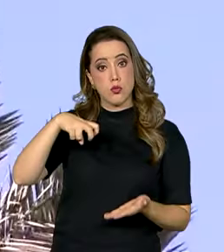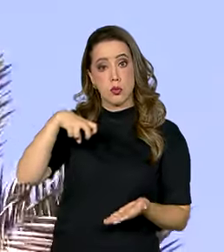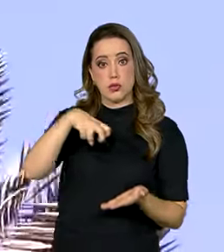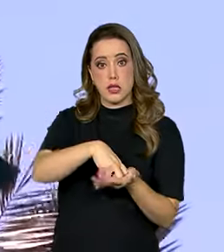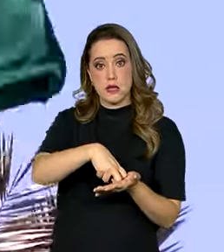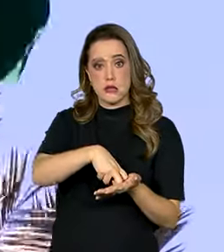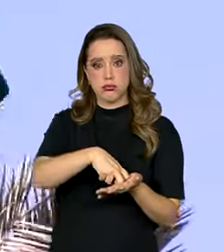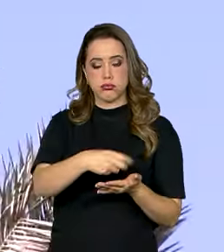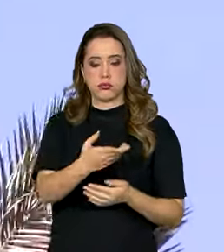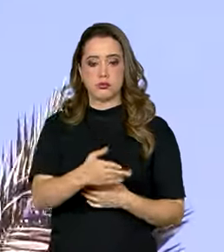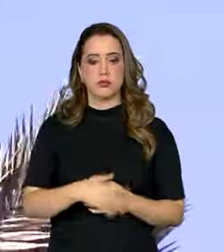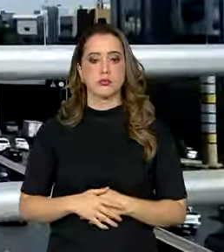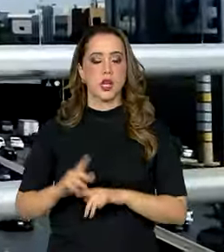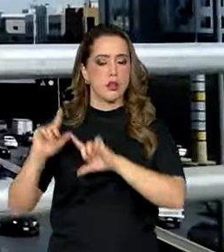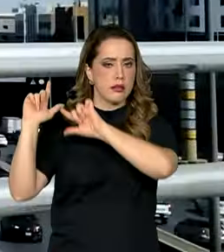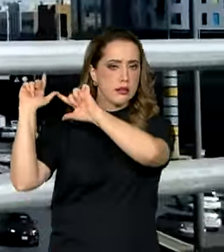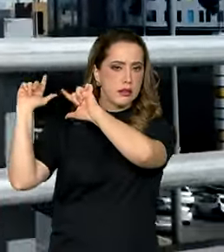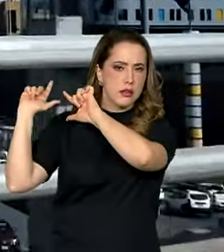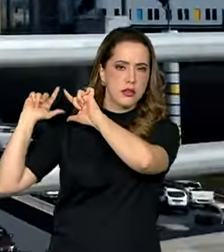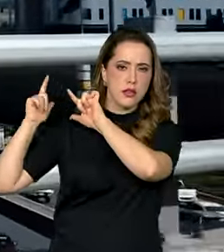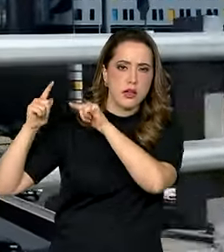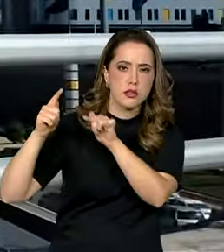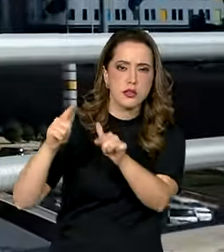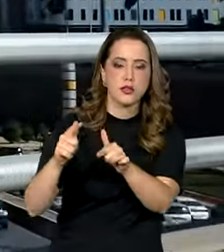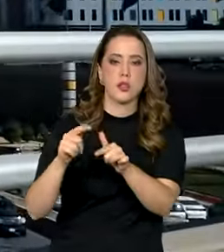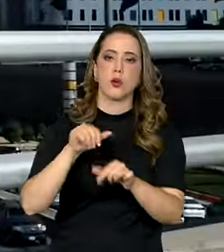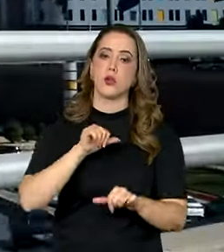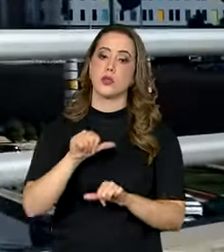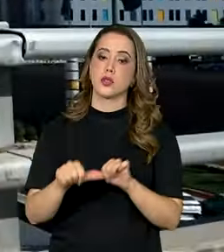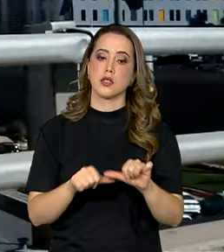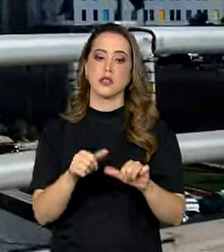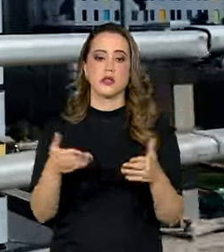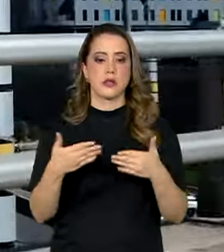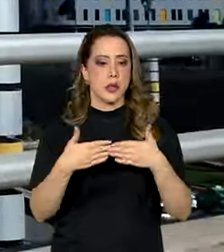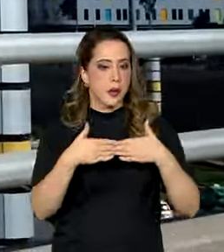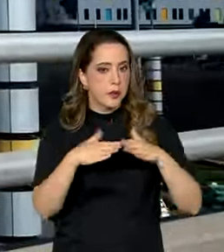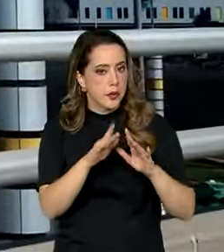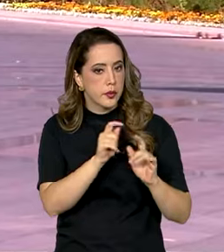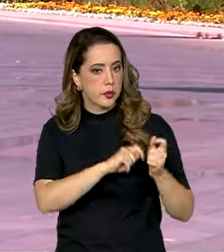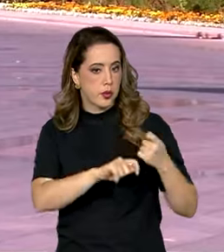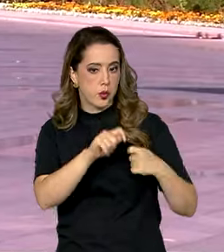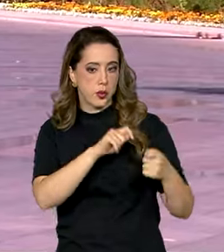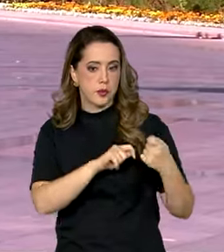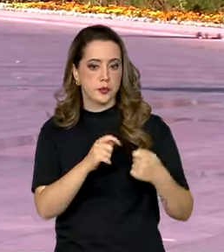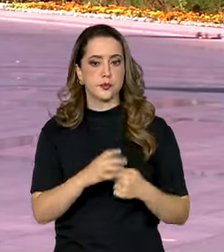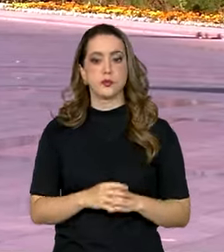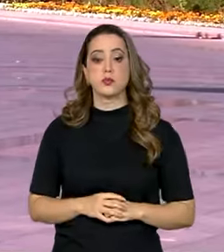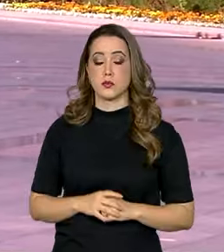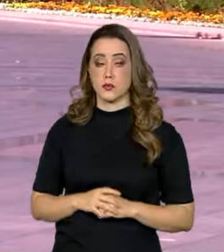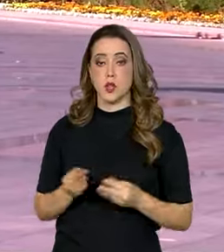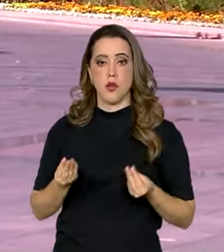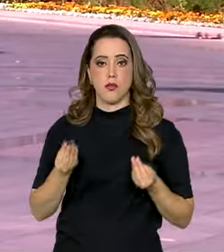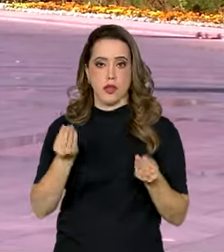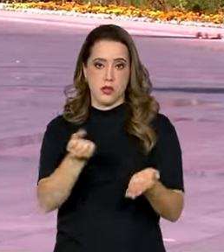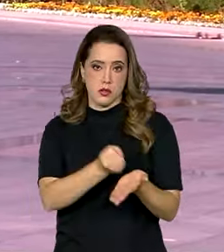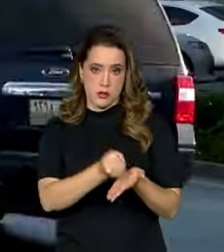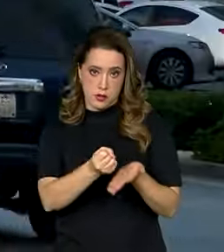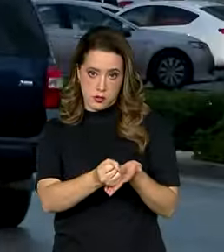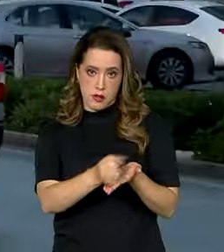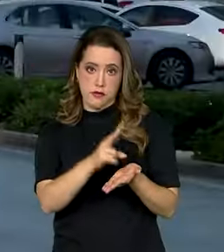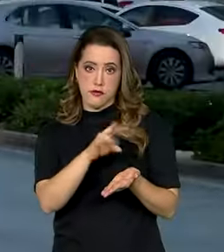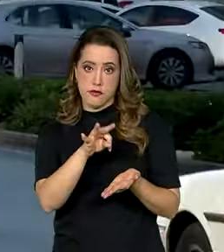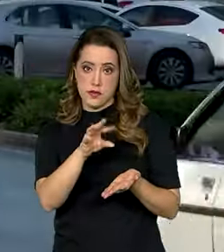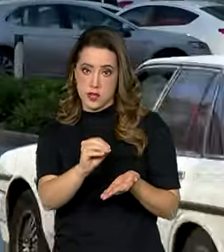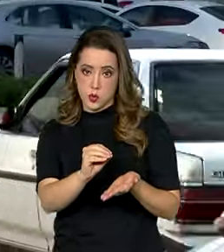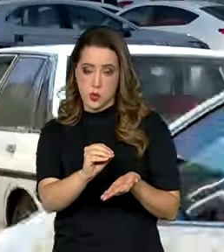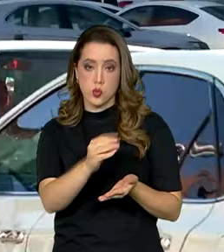Tradição milenar que passa por um processo de modernização e abertura econômica. Além de conceder vistos para estrangeiros